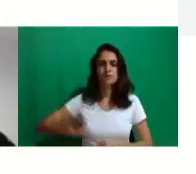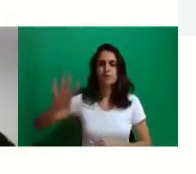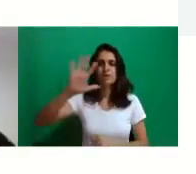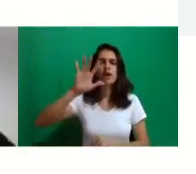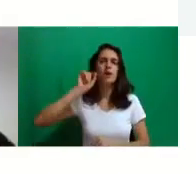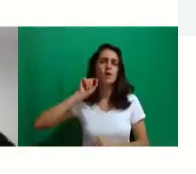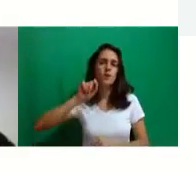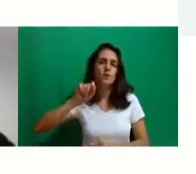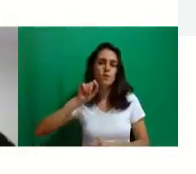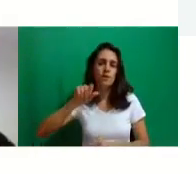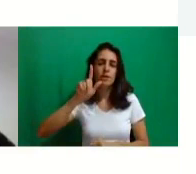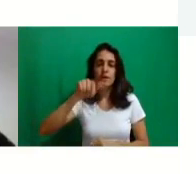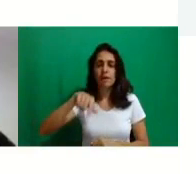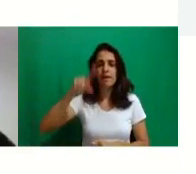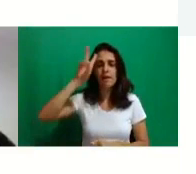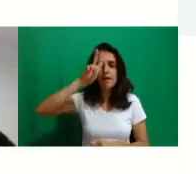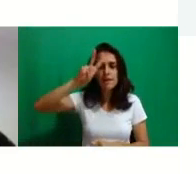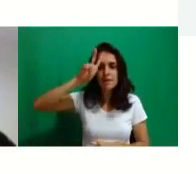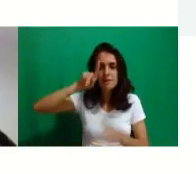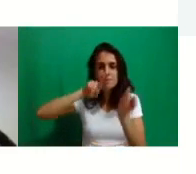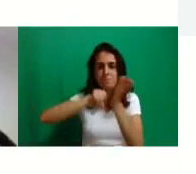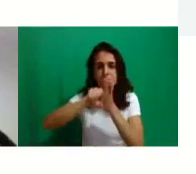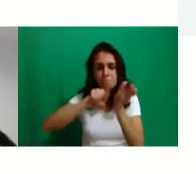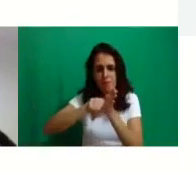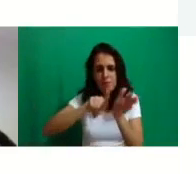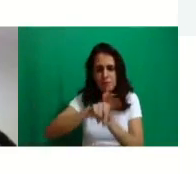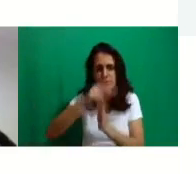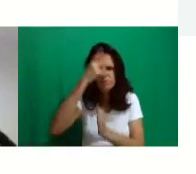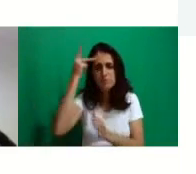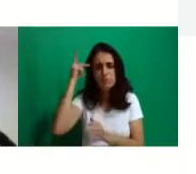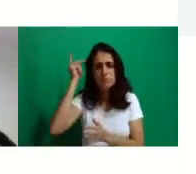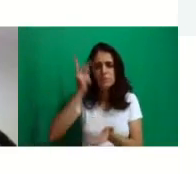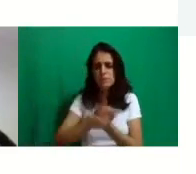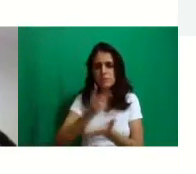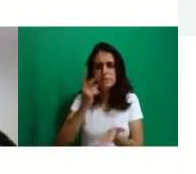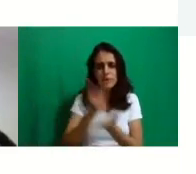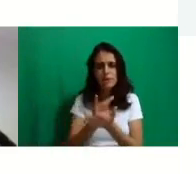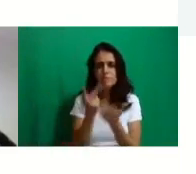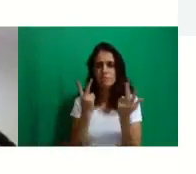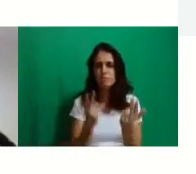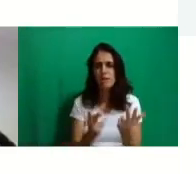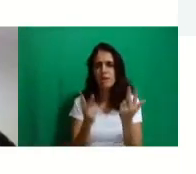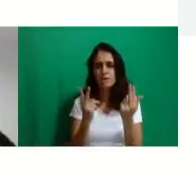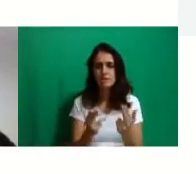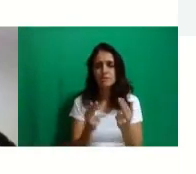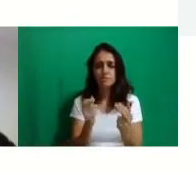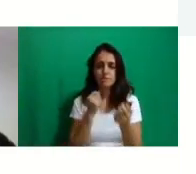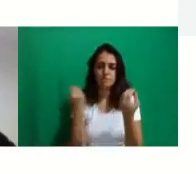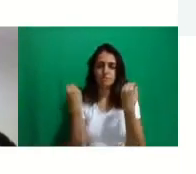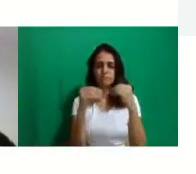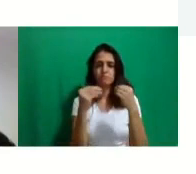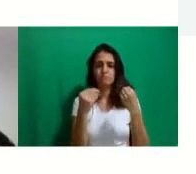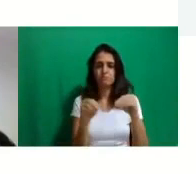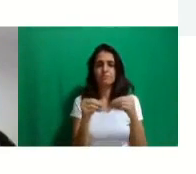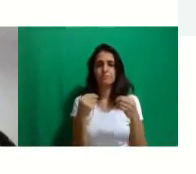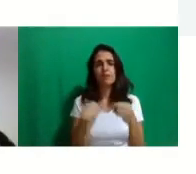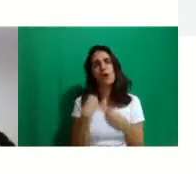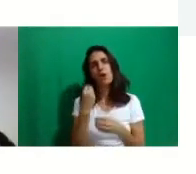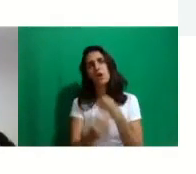perguntas frequentes, tá? São as perguntas frequentes. Como que eu acesso o AVA?